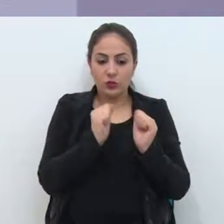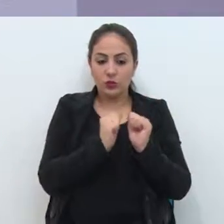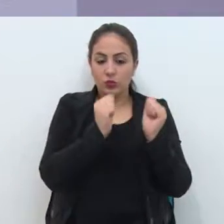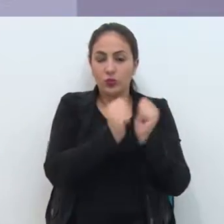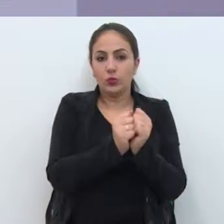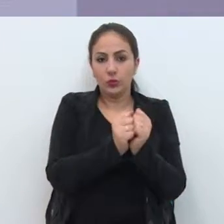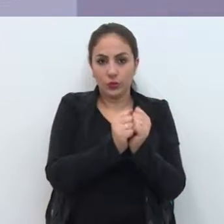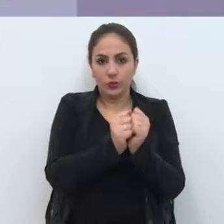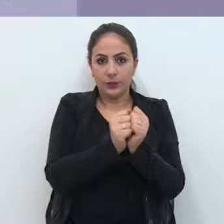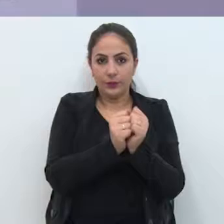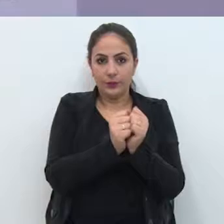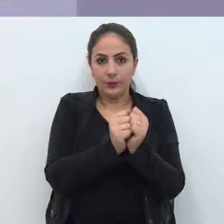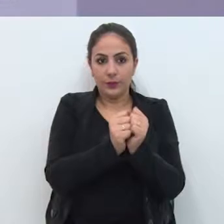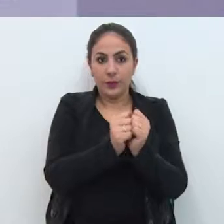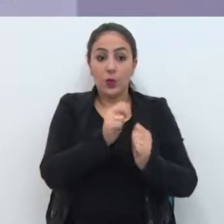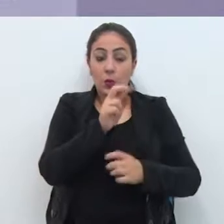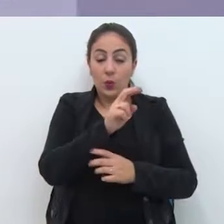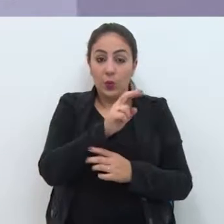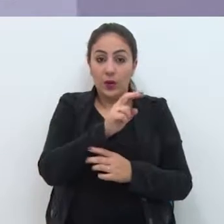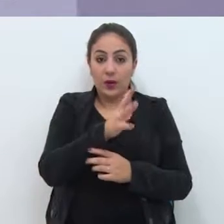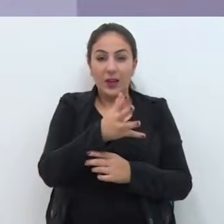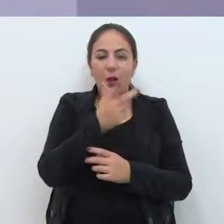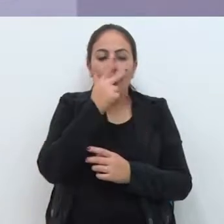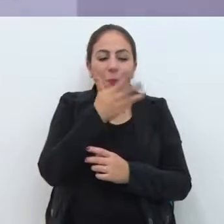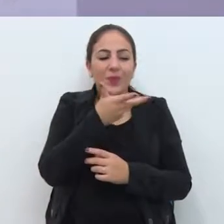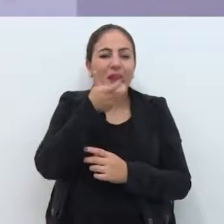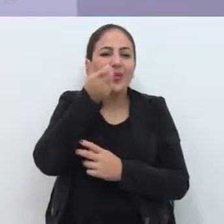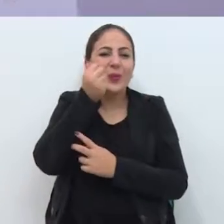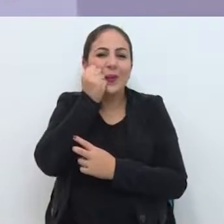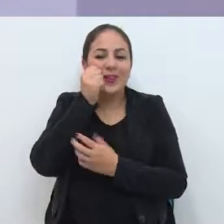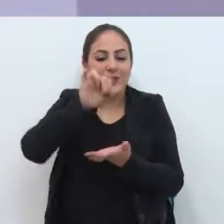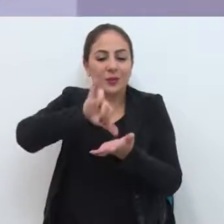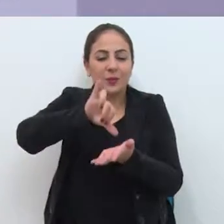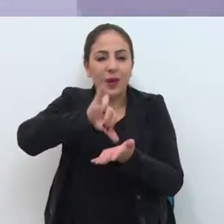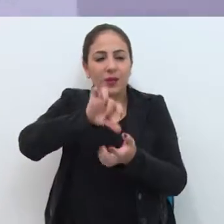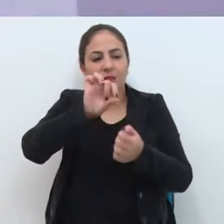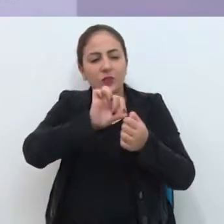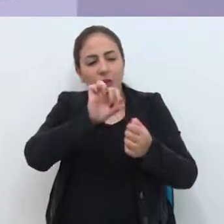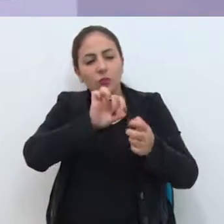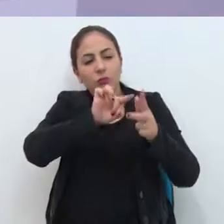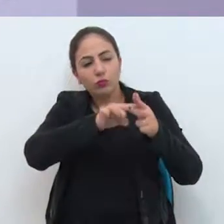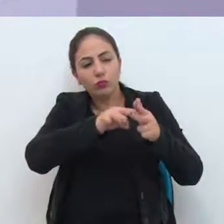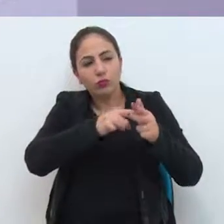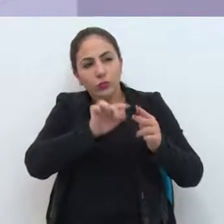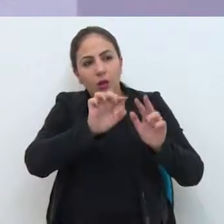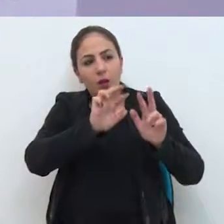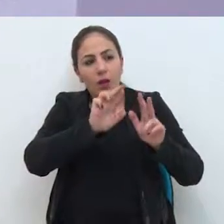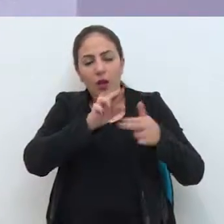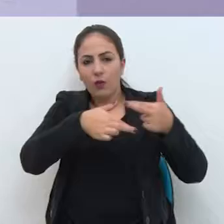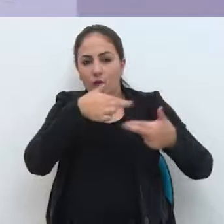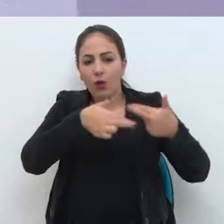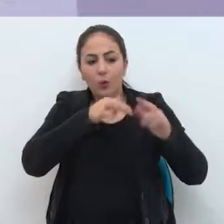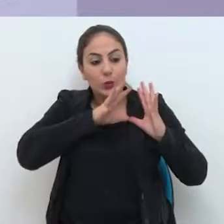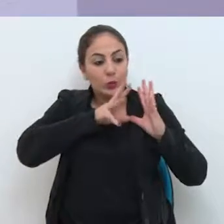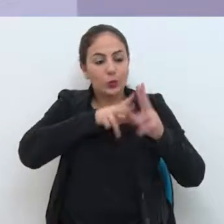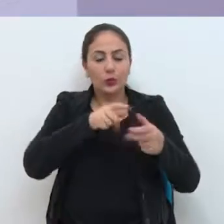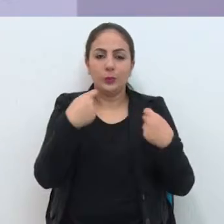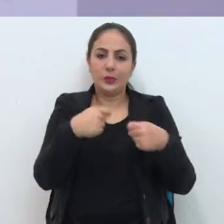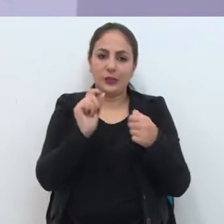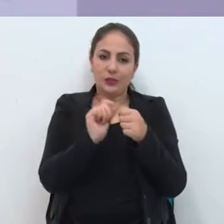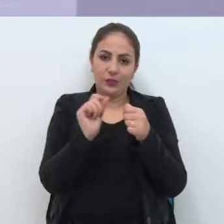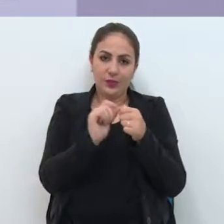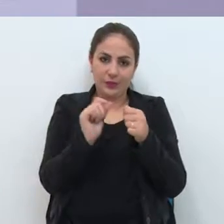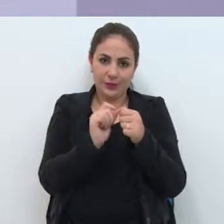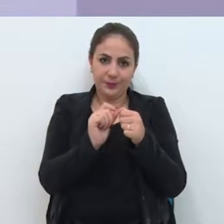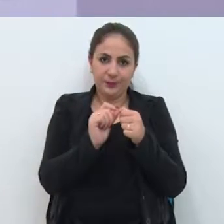reunissem, adotassem praça e fizessem todas as melhorias e todas as reformas que precisam ser